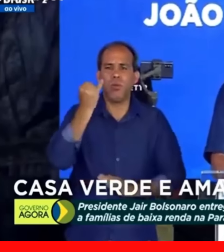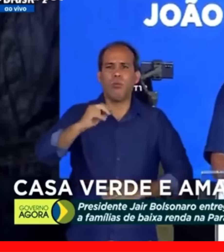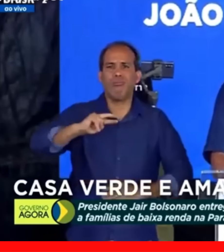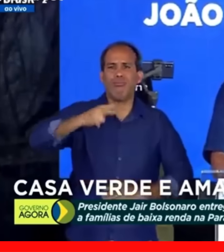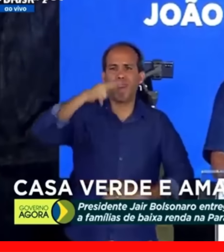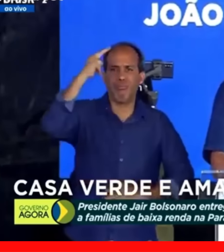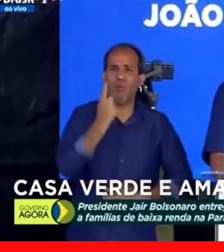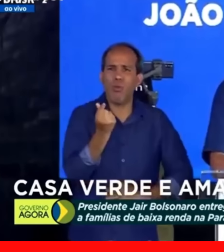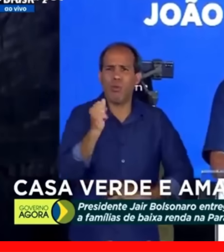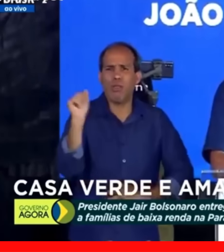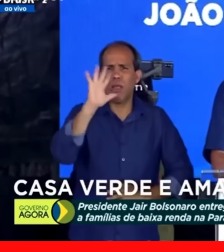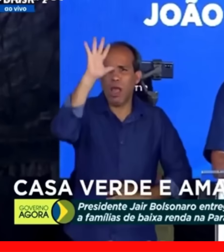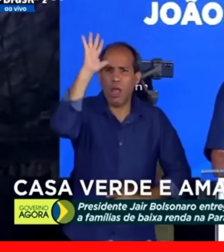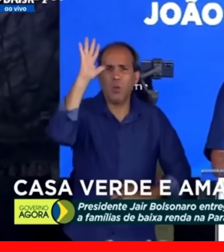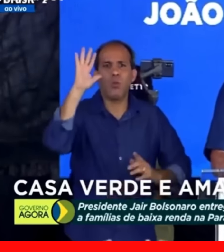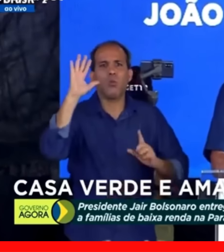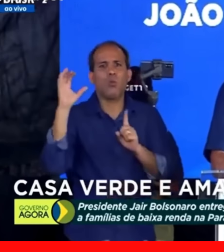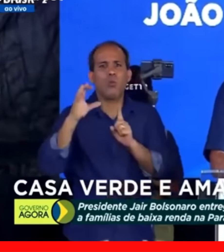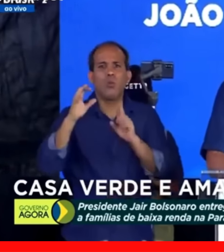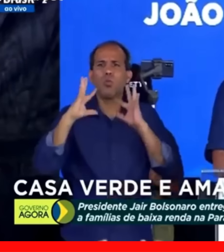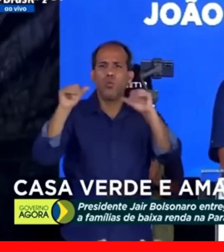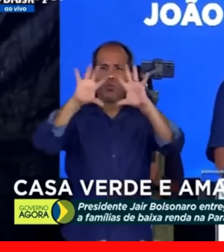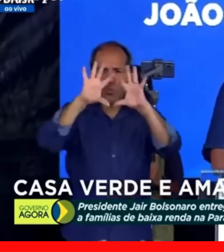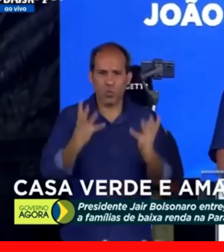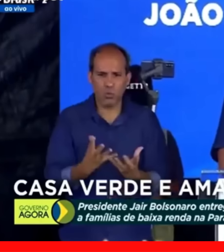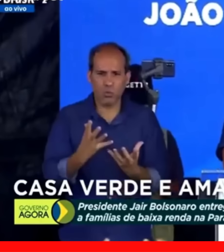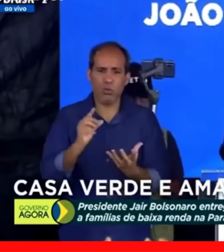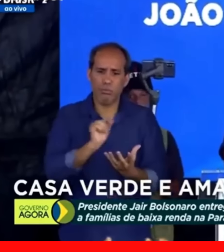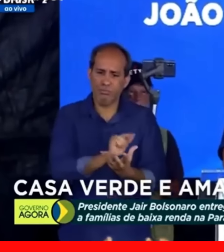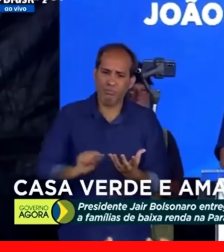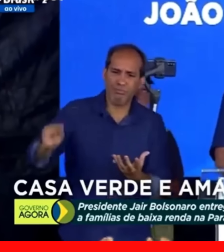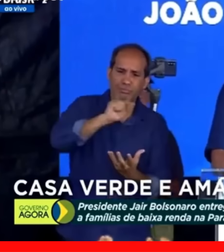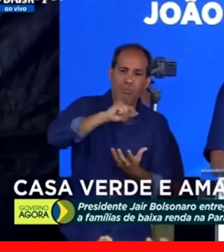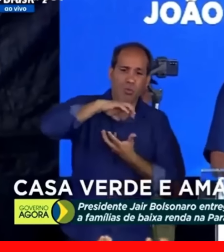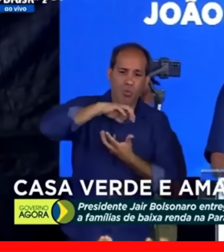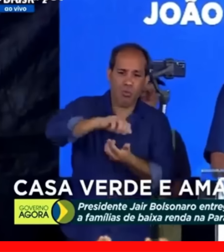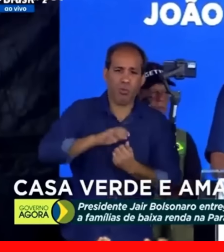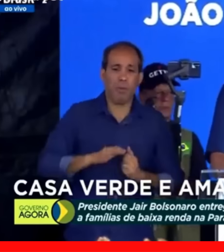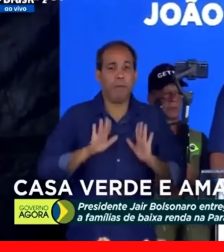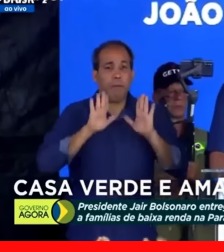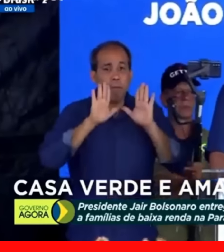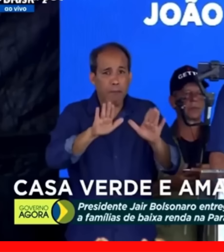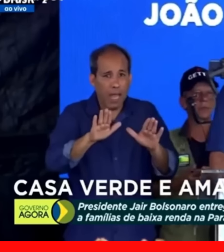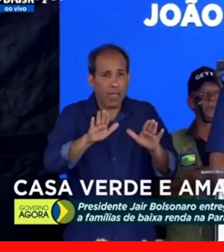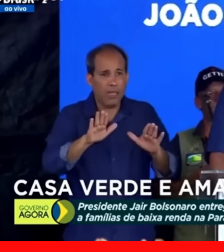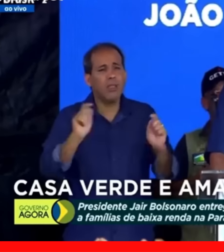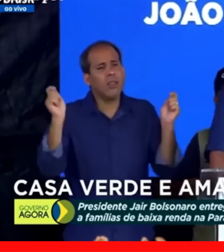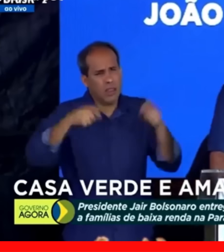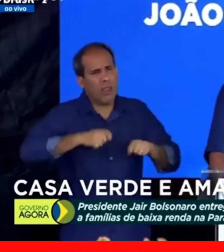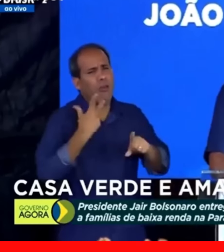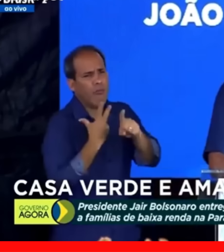atinge todo o globo, o mundo todo Mas isso a gente supera